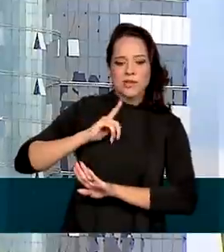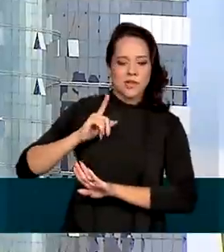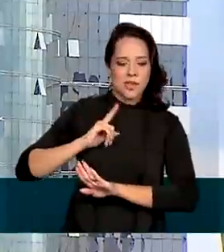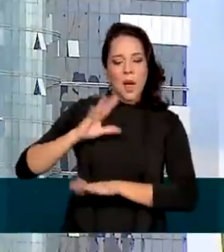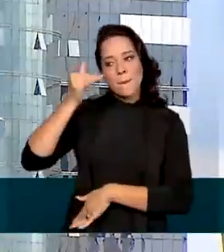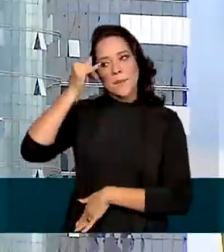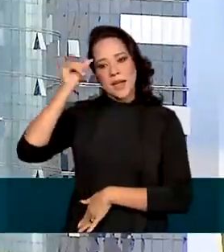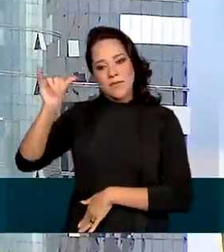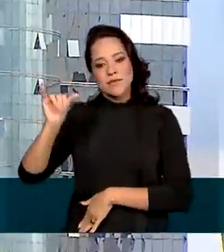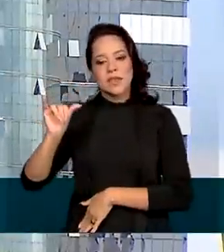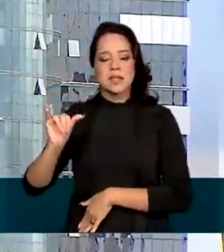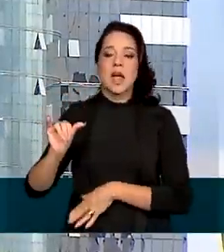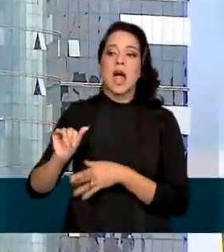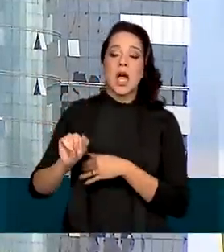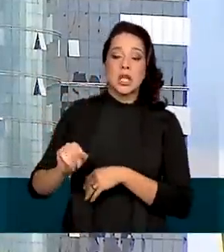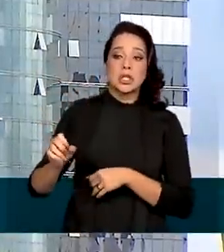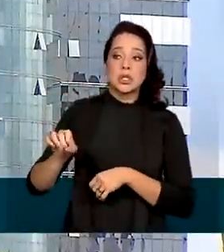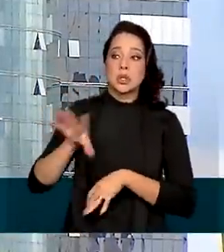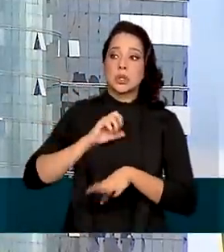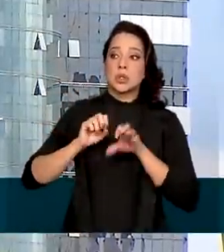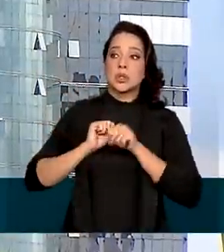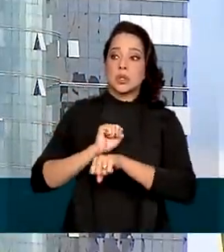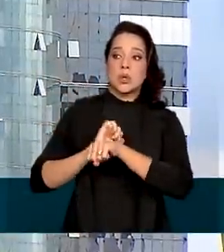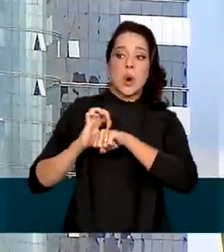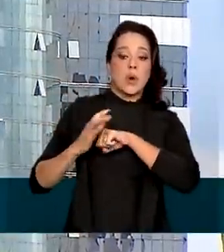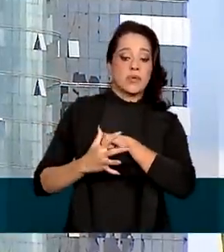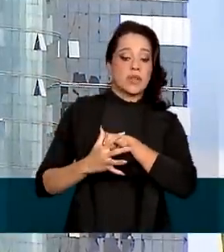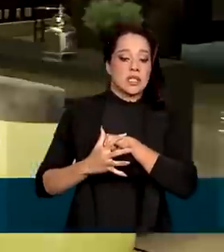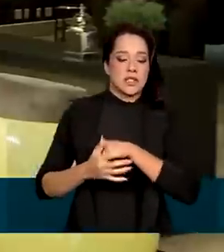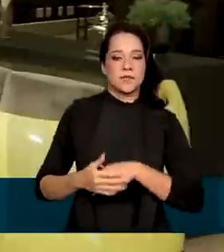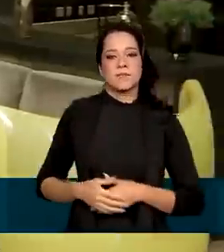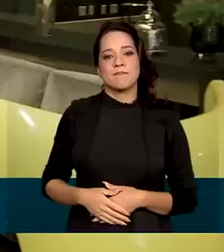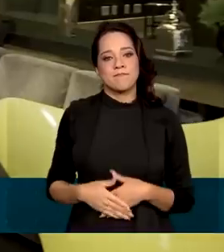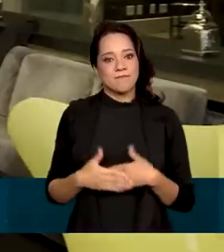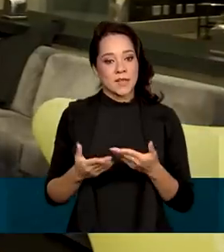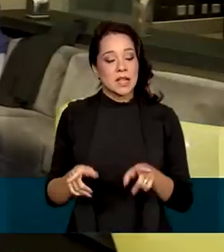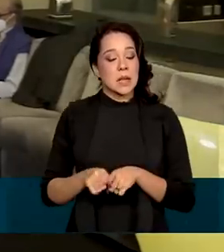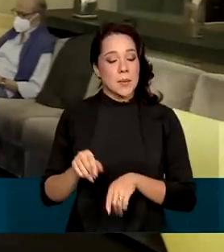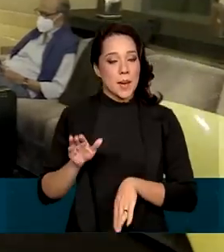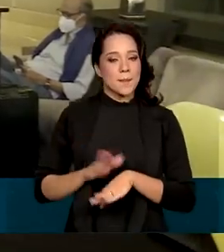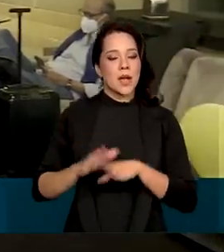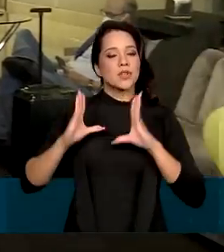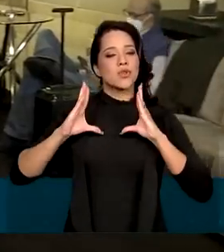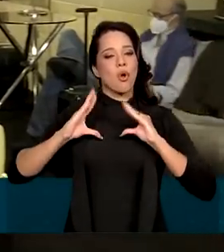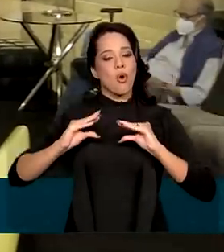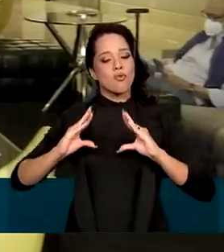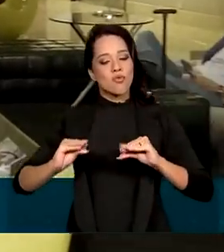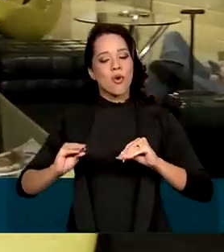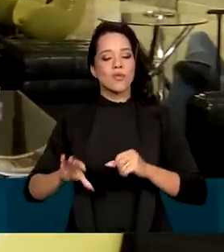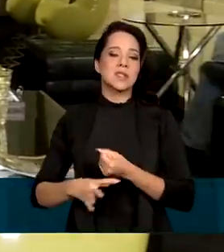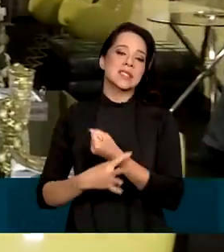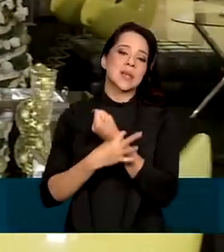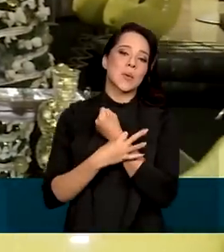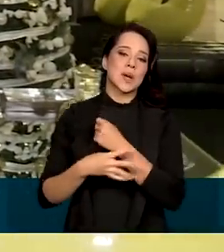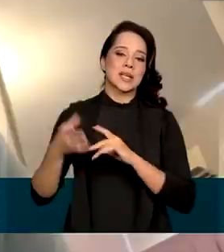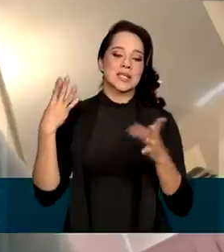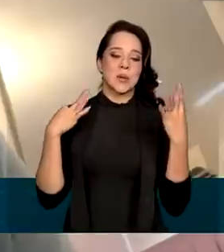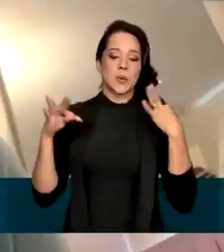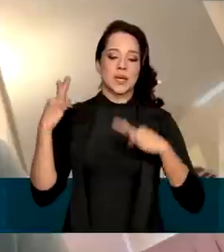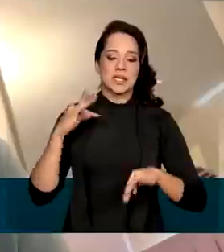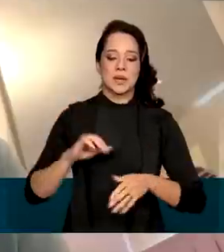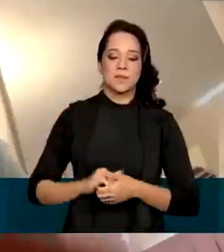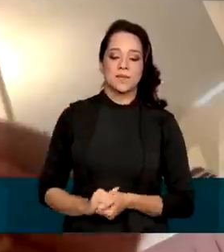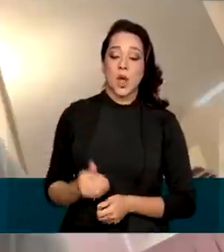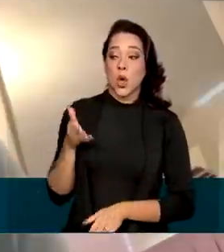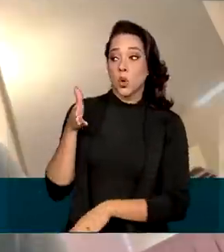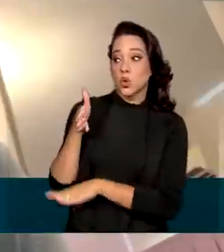para evitar o registro de novos casos da Covid-19 e dar maior conforto e segurança ao turista. Os